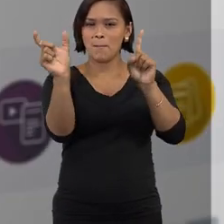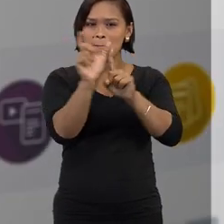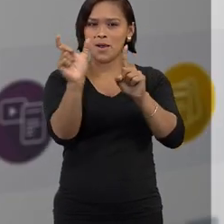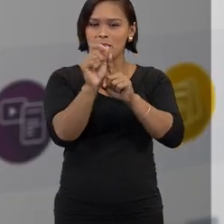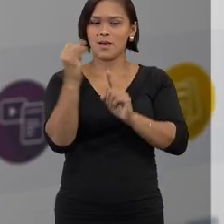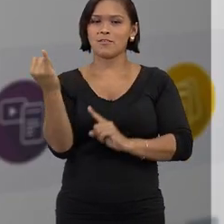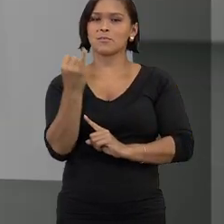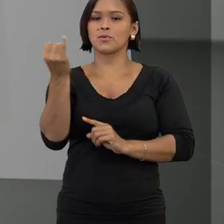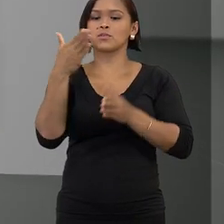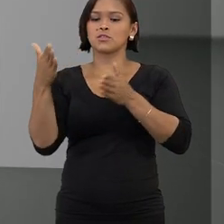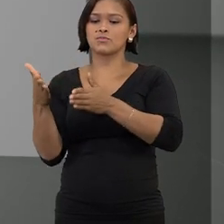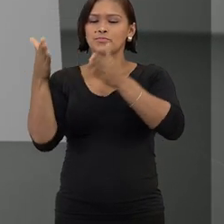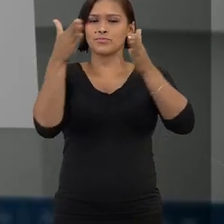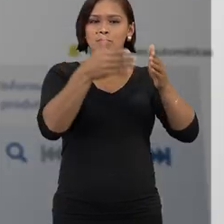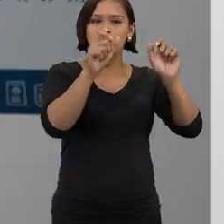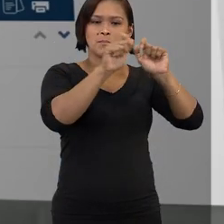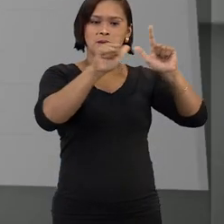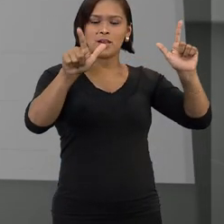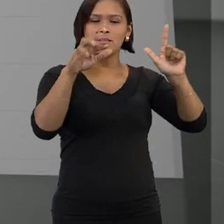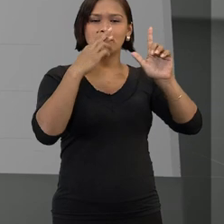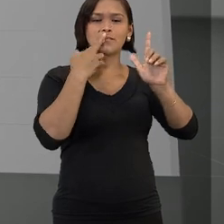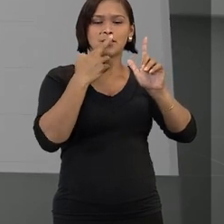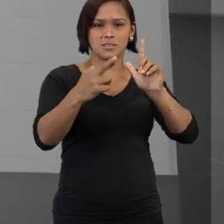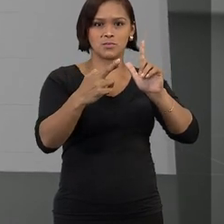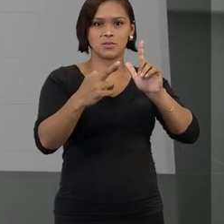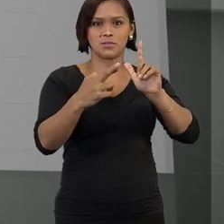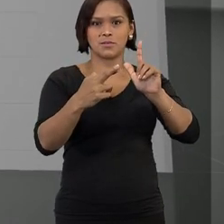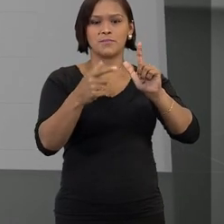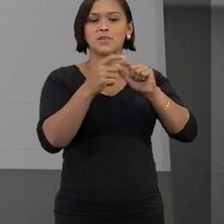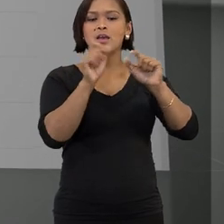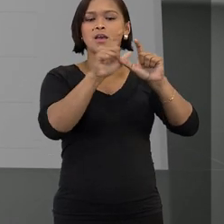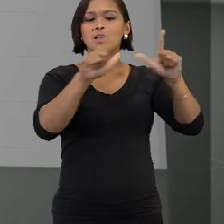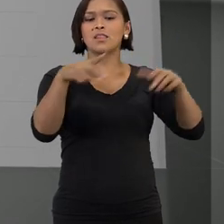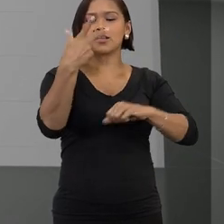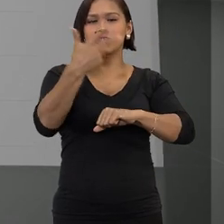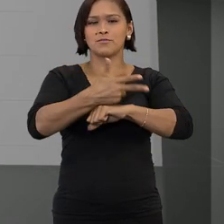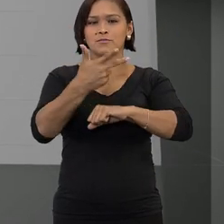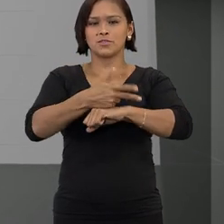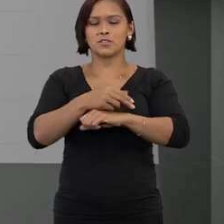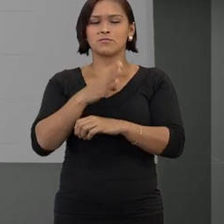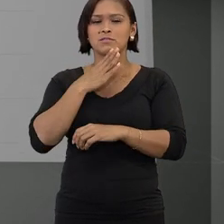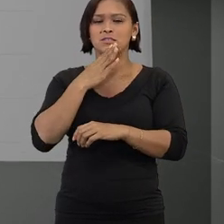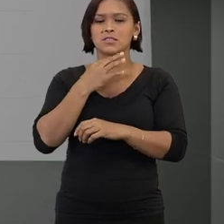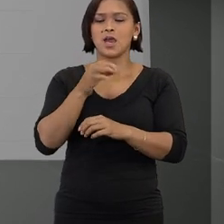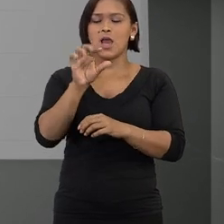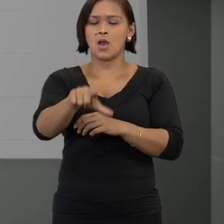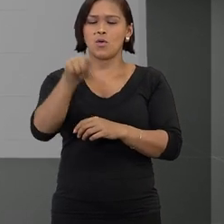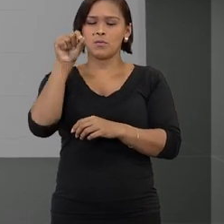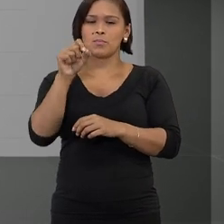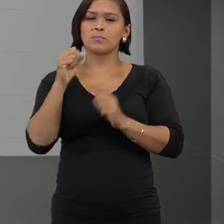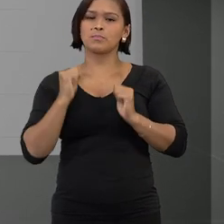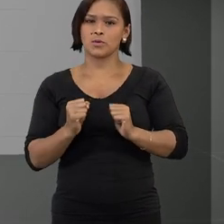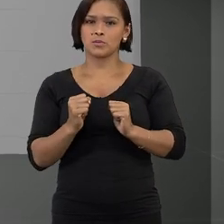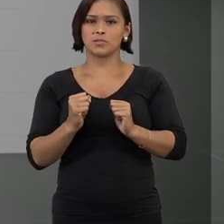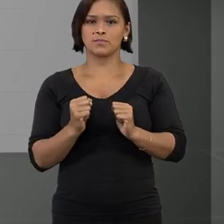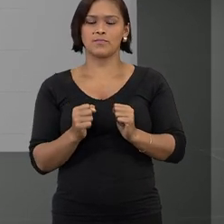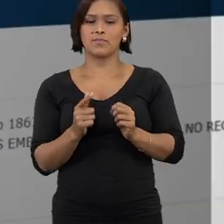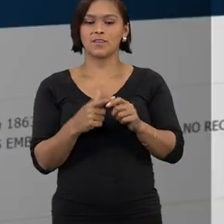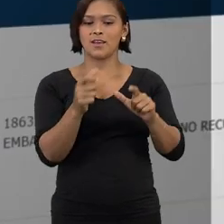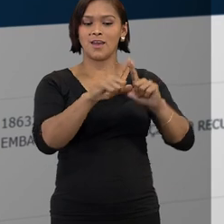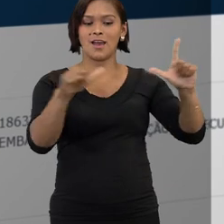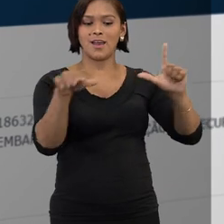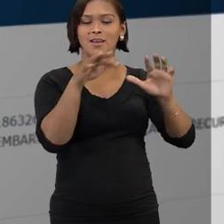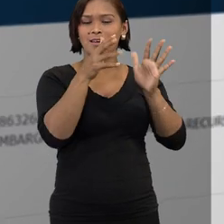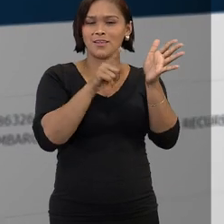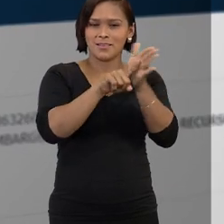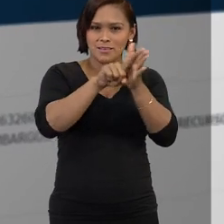-chave, você é direcionado para a tela de resultados. Nesse vídeo, você conhece as opções de navegação nesse espaço. Aqui